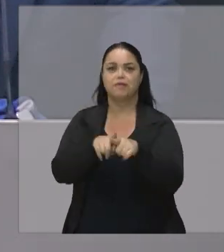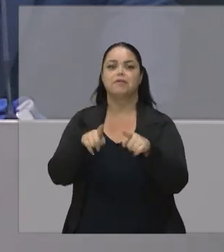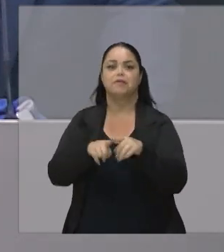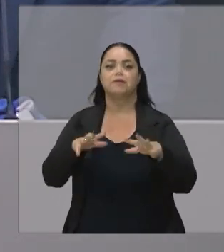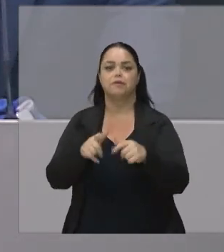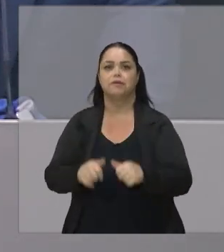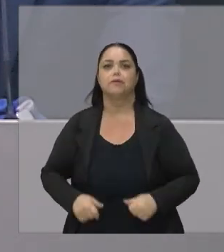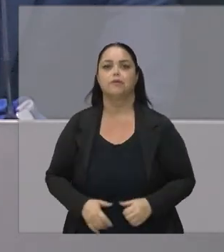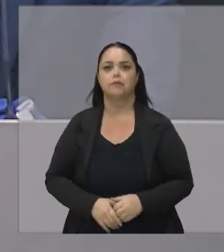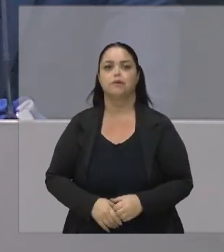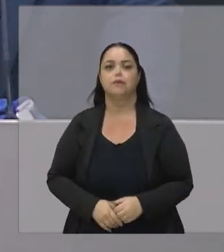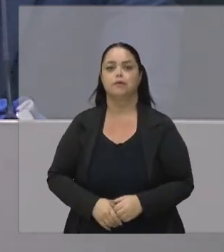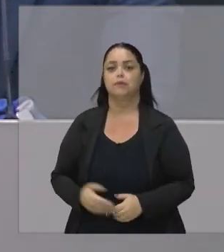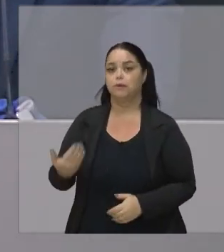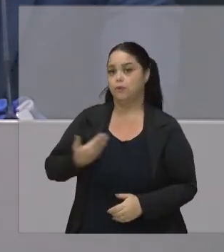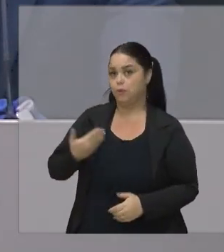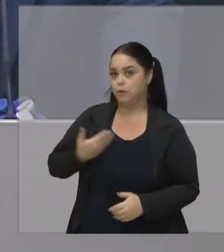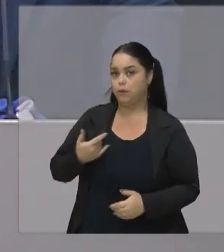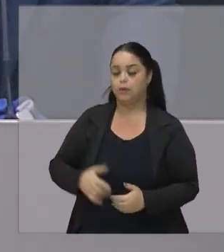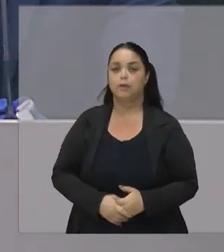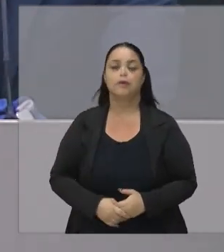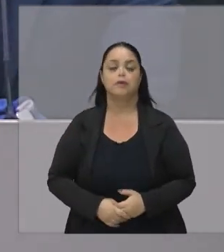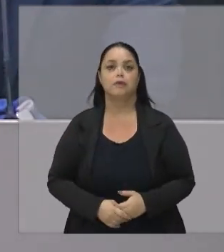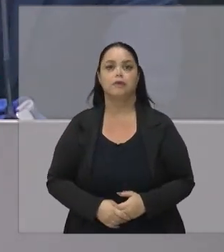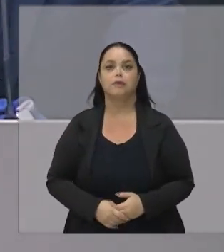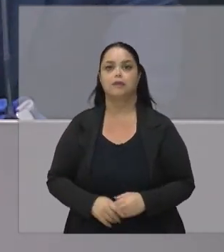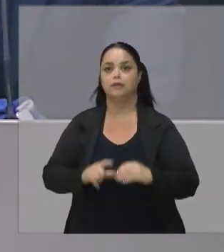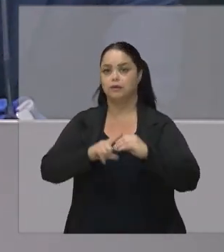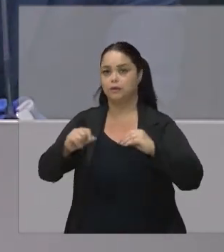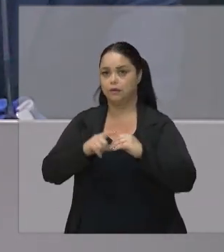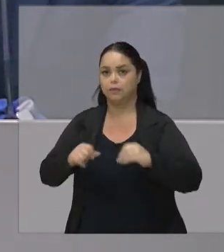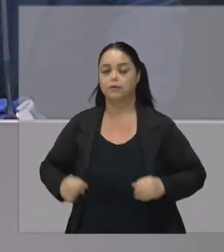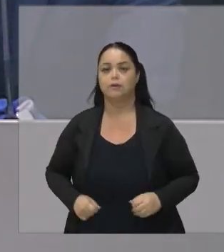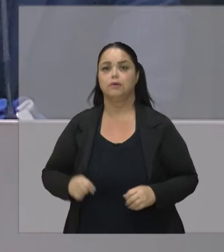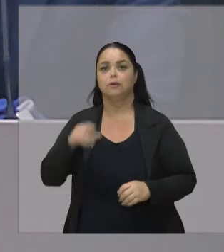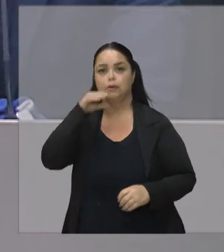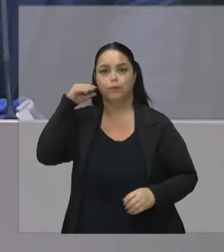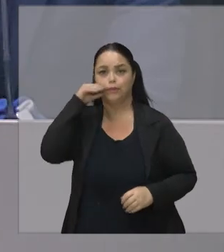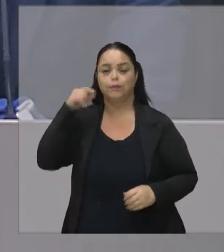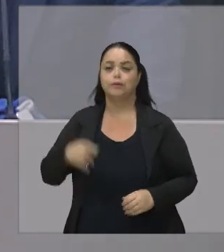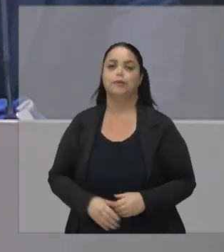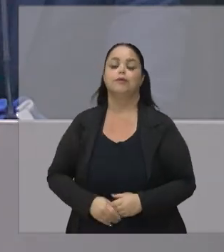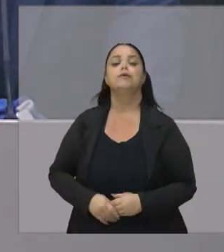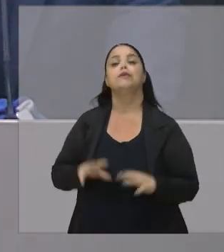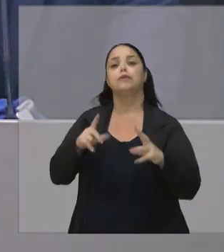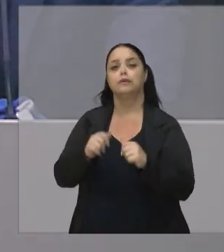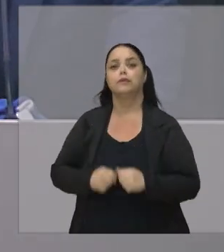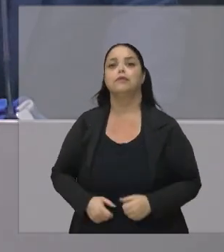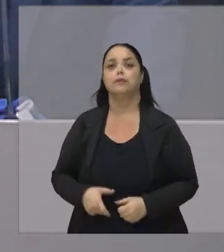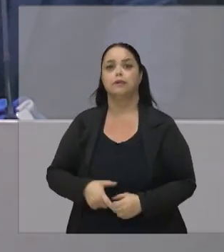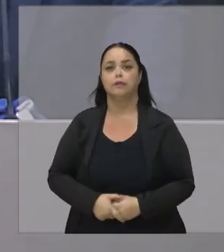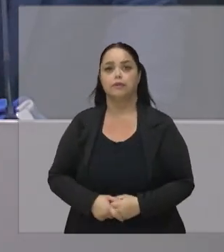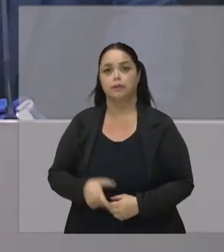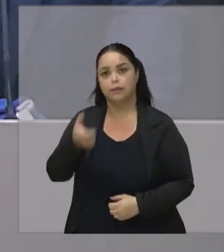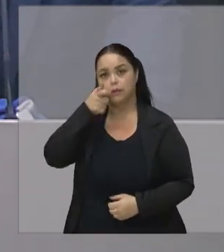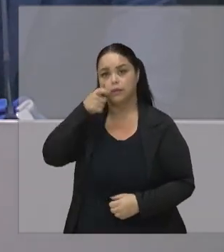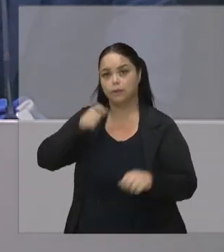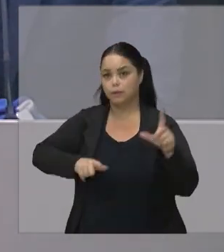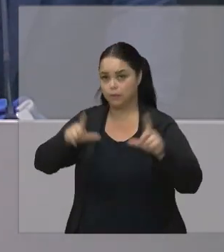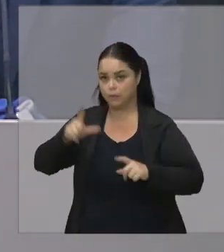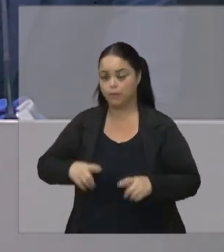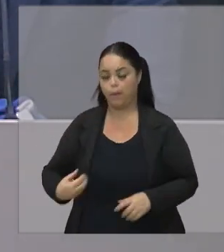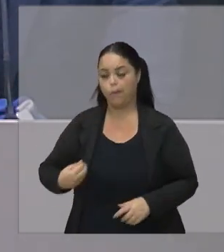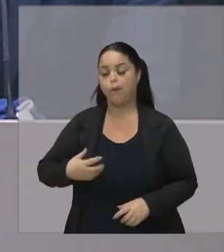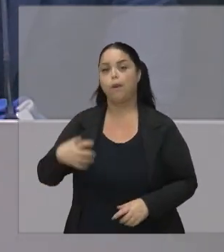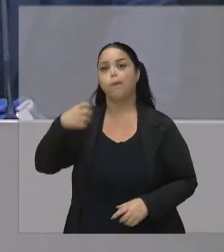todos os meus colegas de gabinete, a todos os funcionários da casa, a todos aqueles que nos assistiram ao